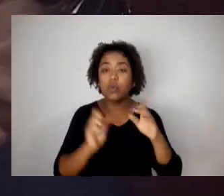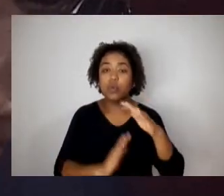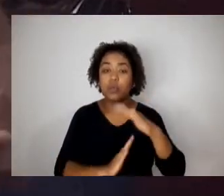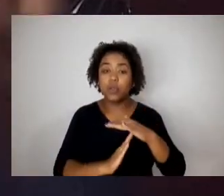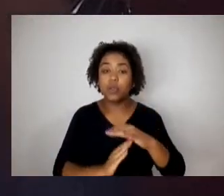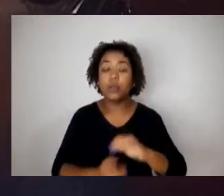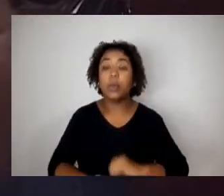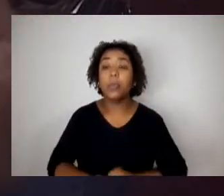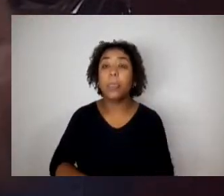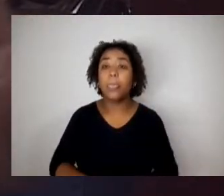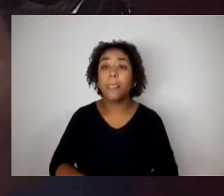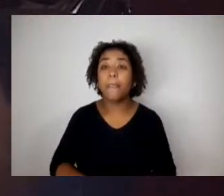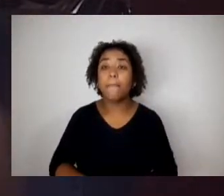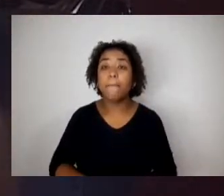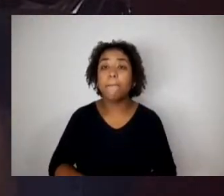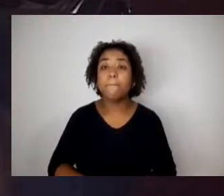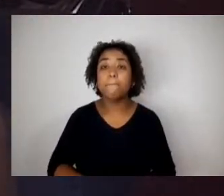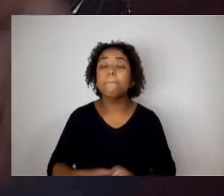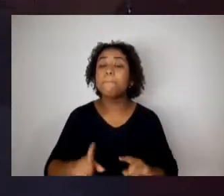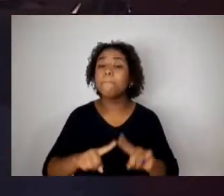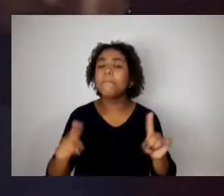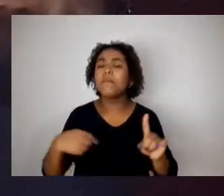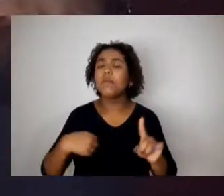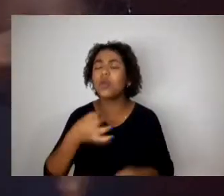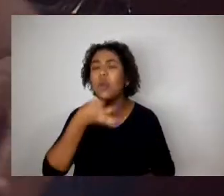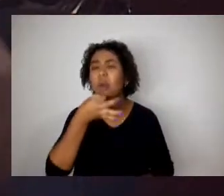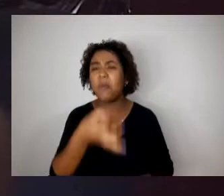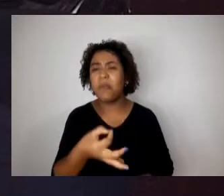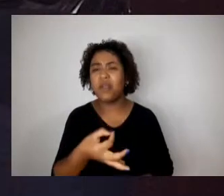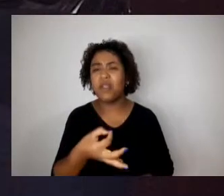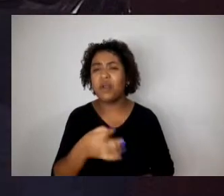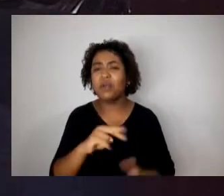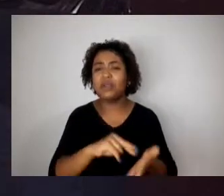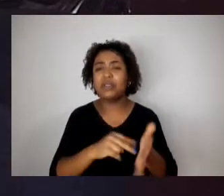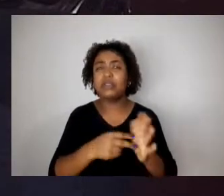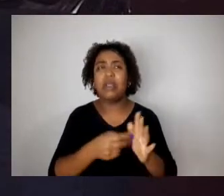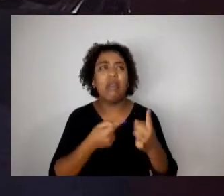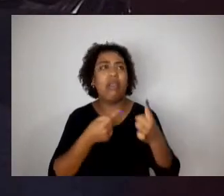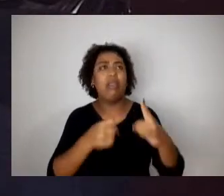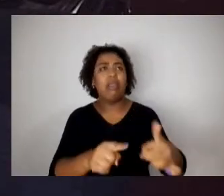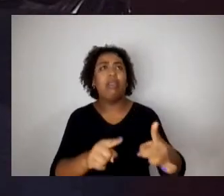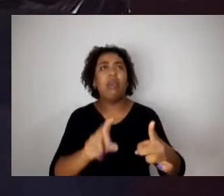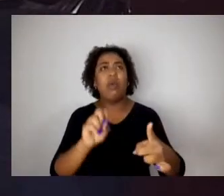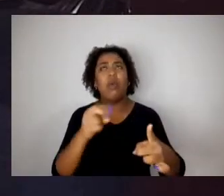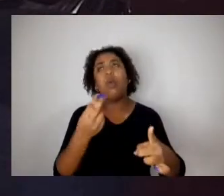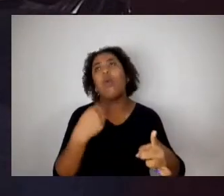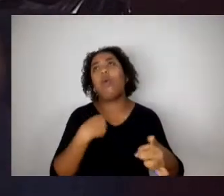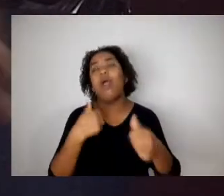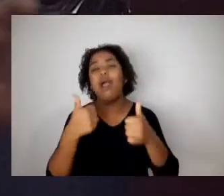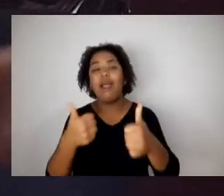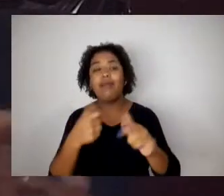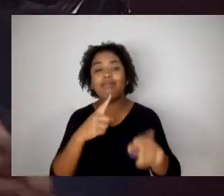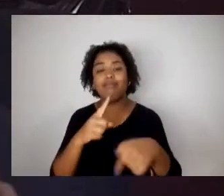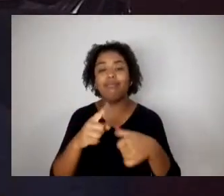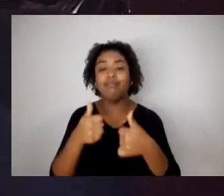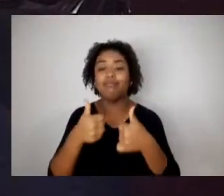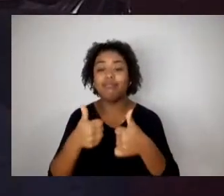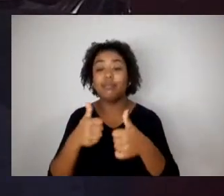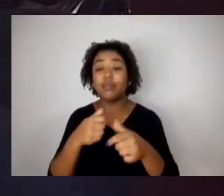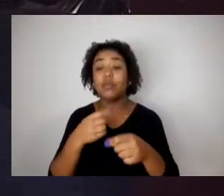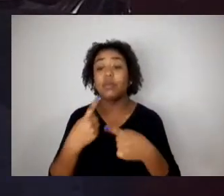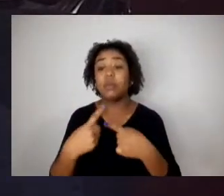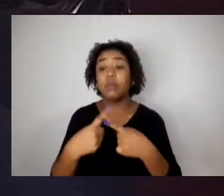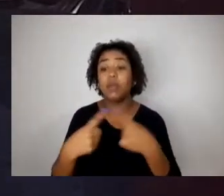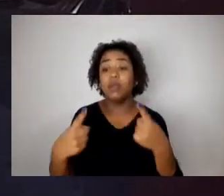A nossa posição não quer dizer que nós estamos contra ou a favor. Até porque as emendas que o vereador entendeu que iria prejudicar a classe de